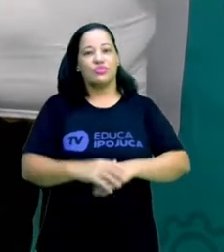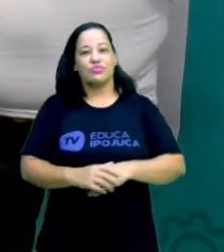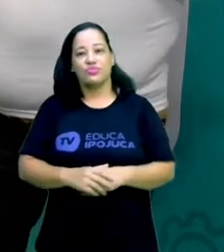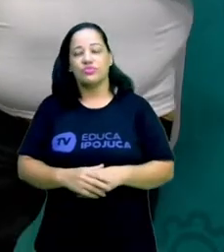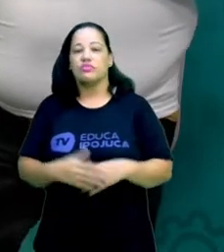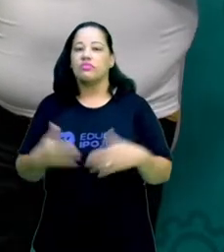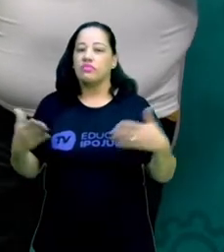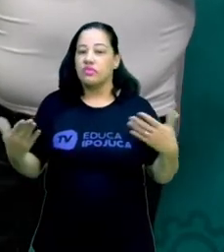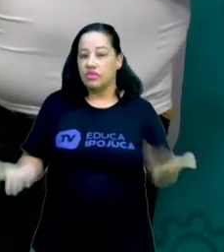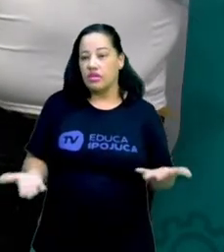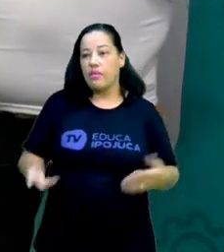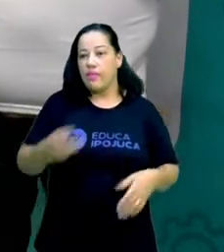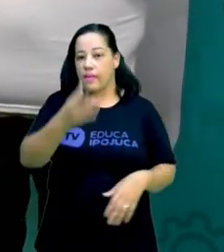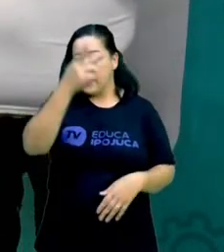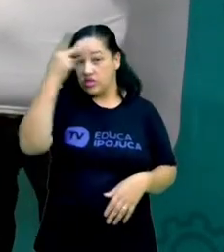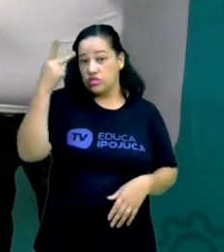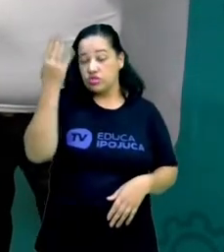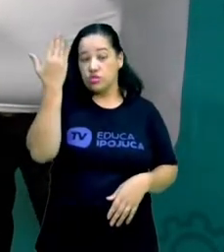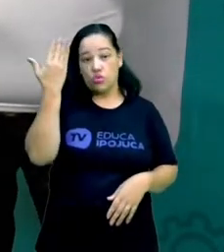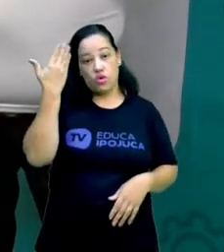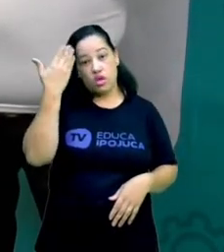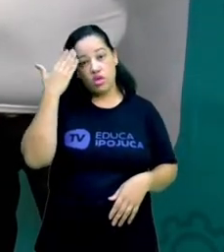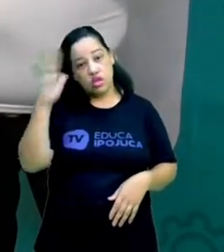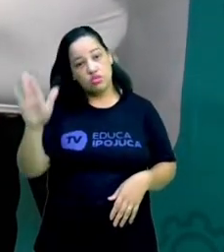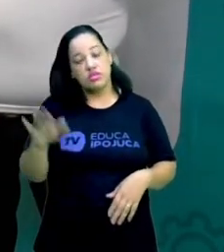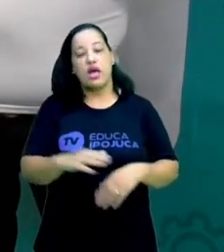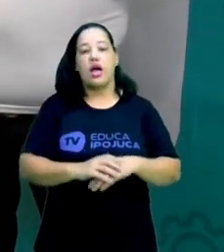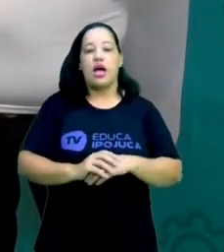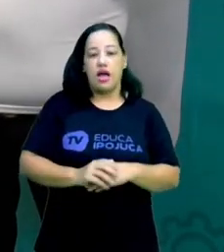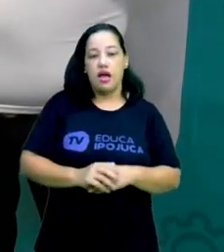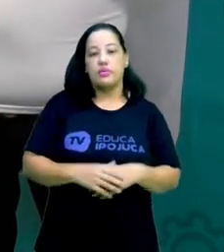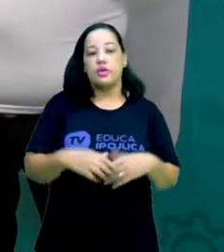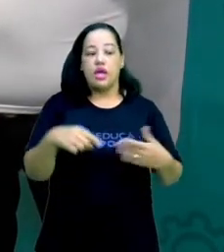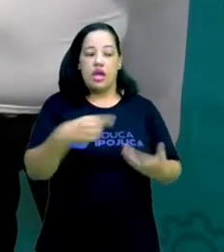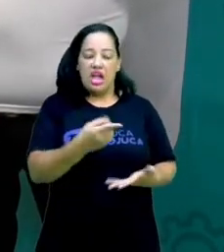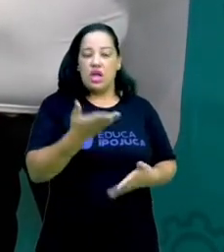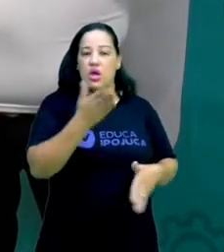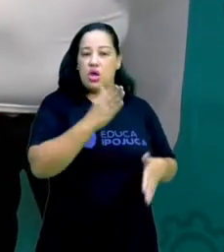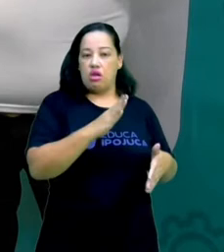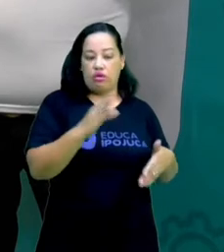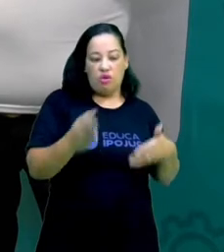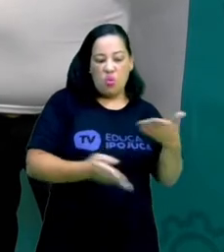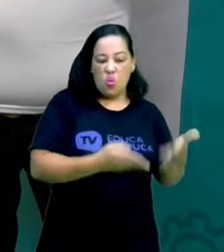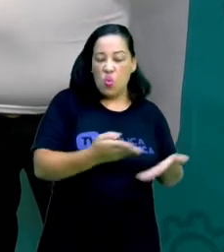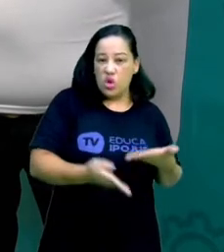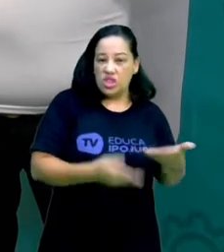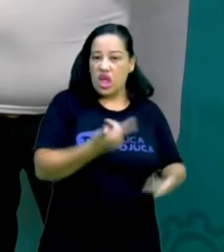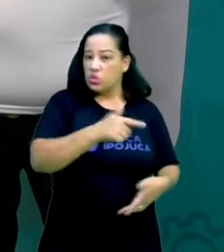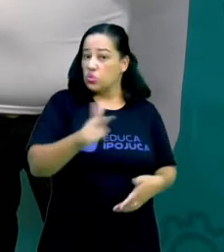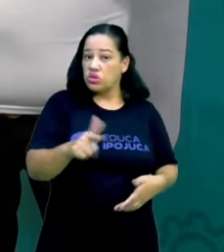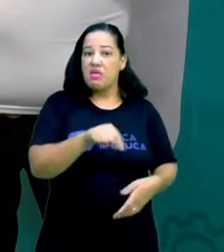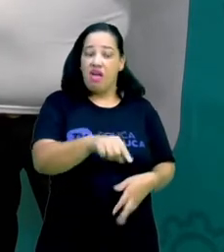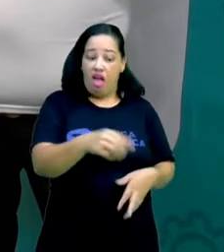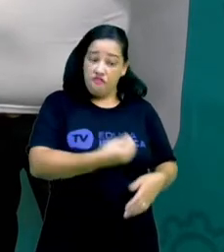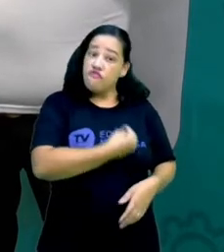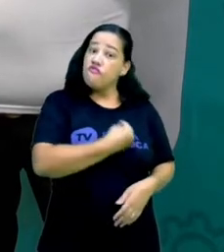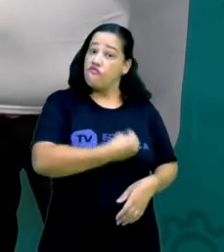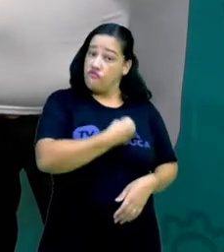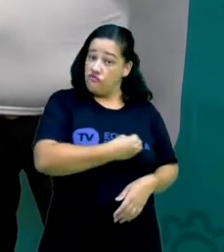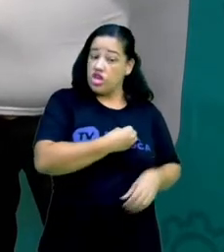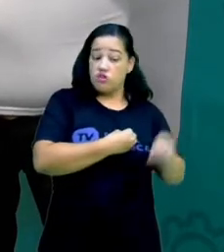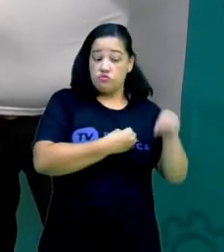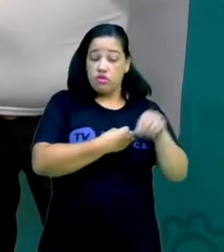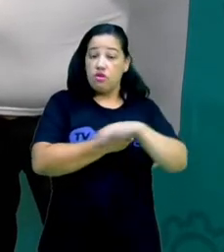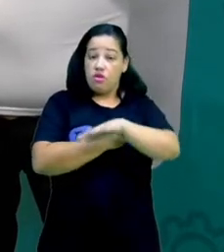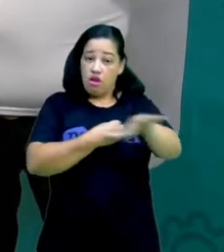Para quem não sabe, que vai lá no coral sem cuidado, os corais são seres vivos. Então,